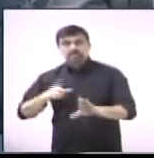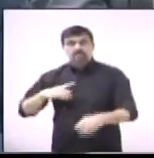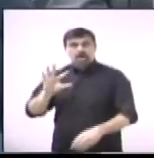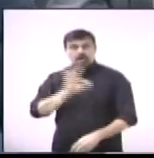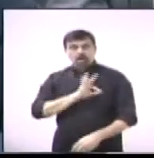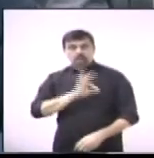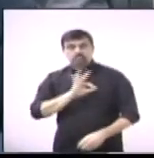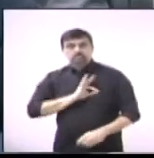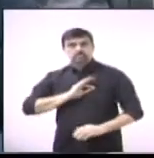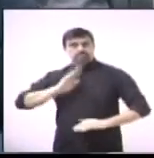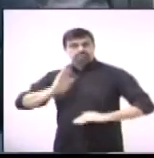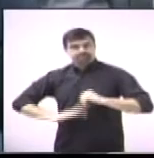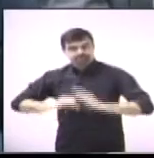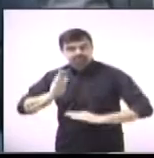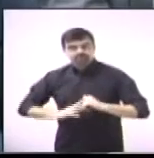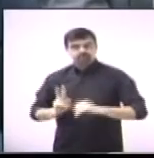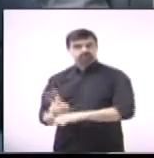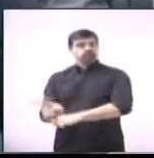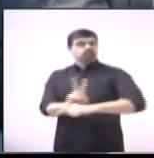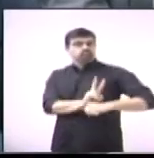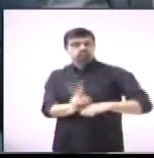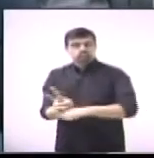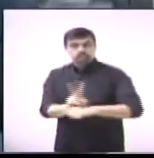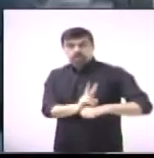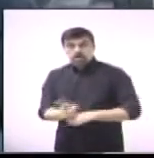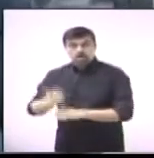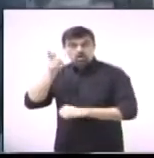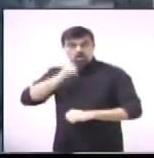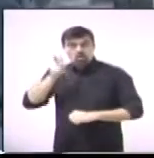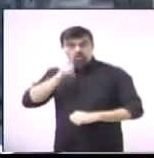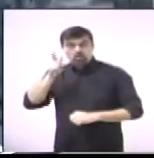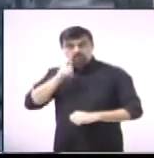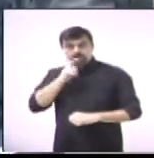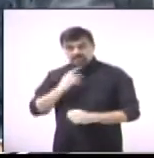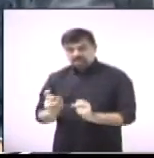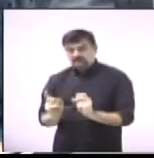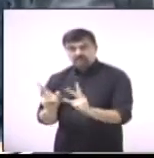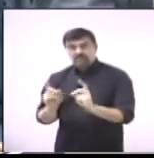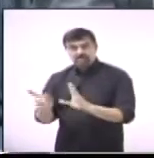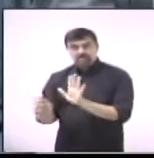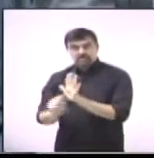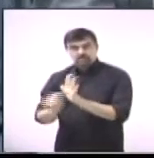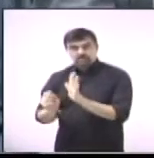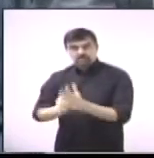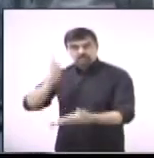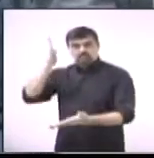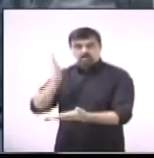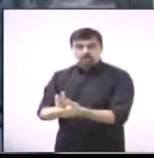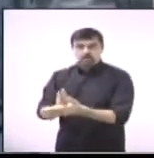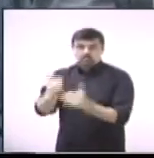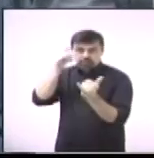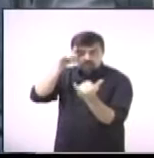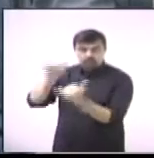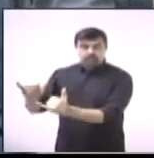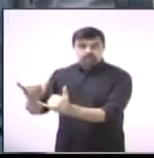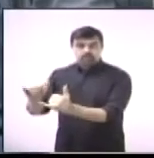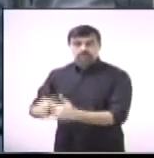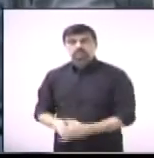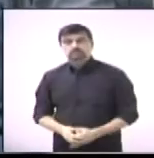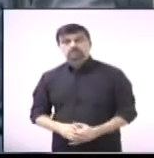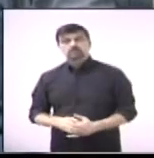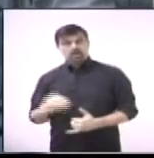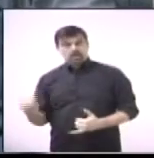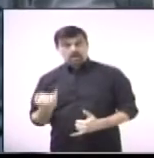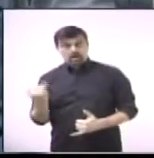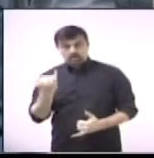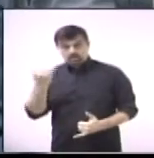polícia cada vez mais atuante para que consiga combater o tráfico das drogas. Isso é muito importante,